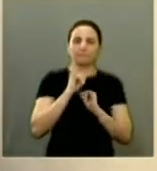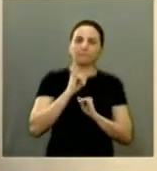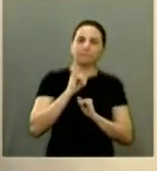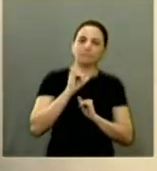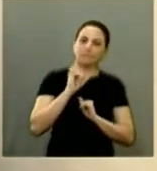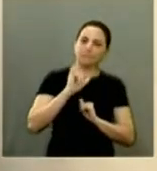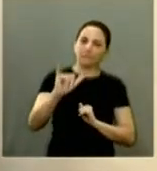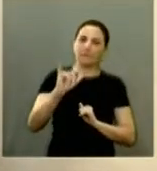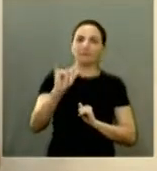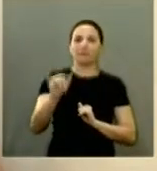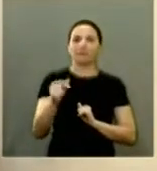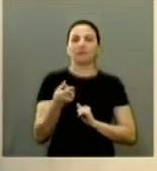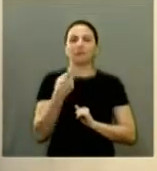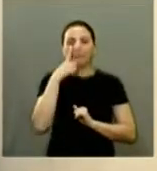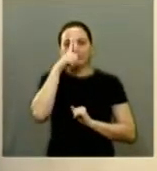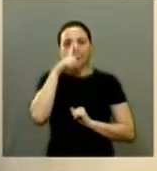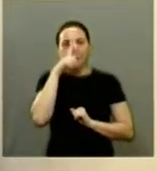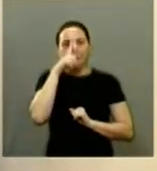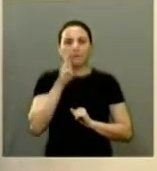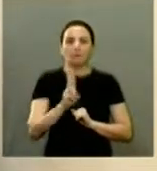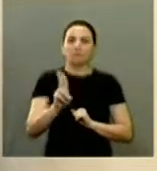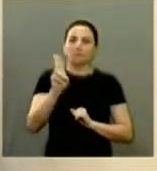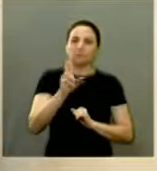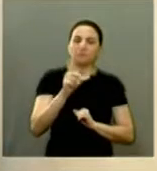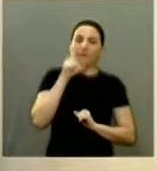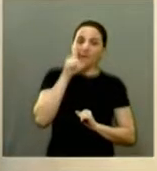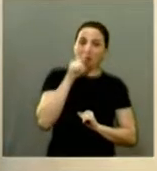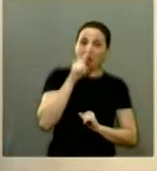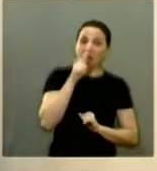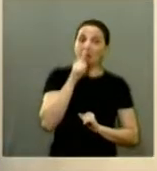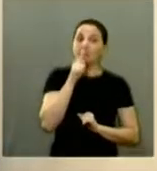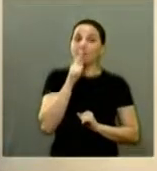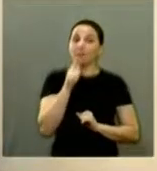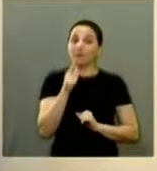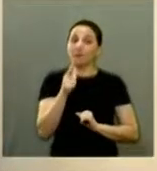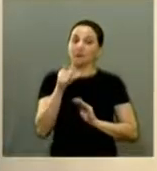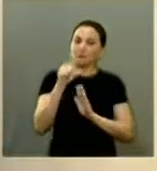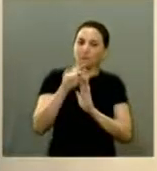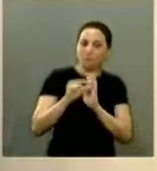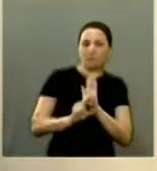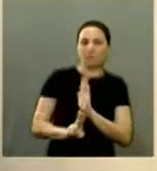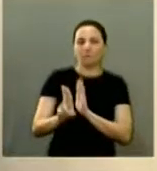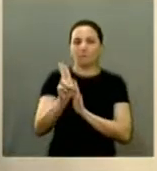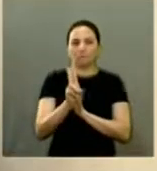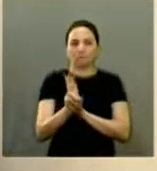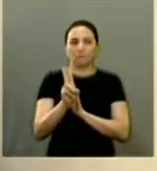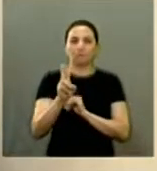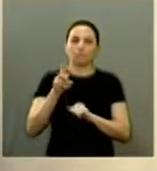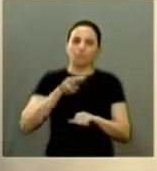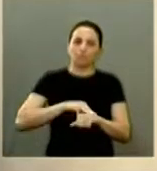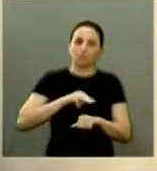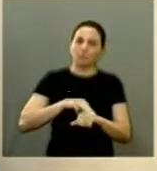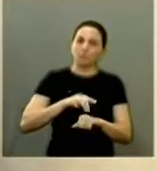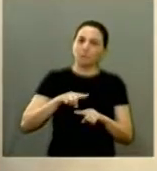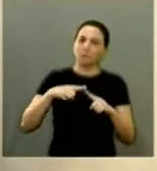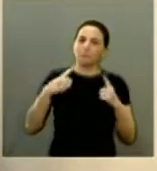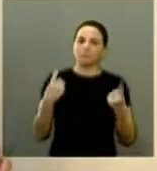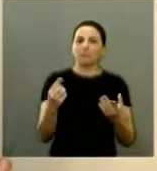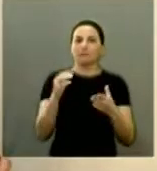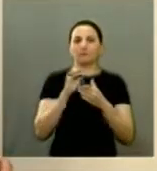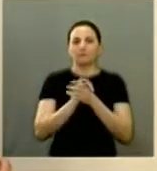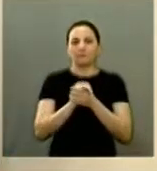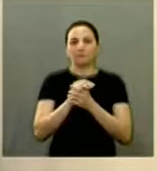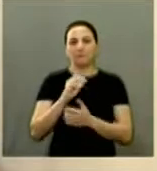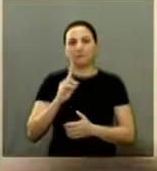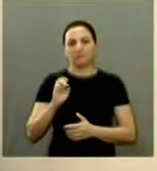de tomar cuidado com o gasto excessivo de água no momento tão escasso mas também dar o parabéns à equipe do